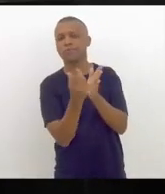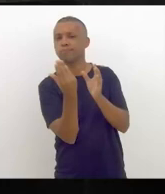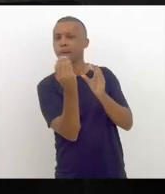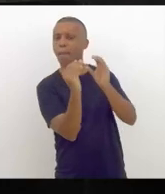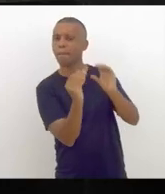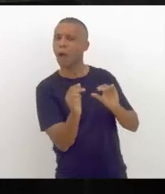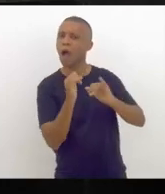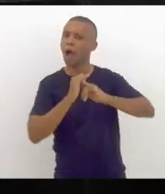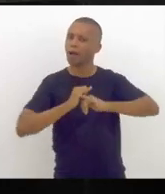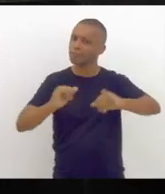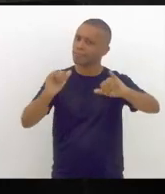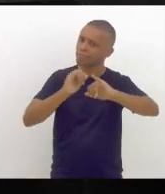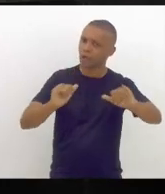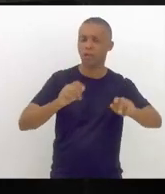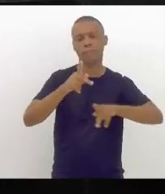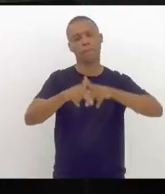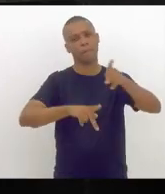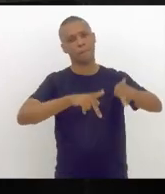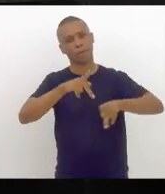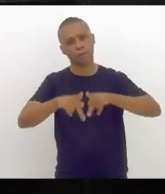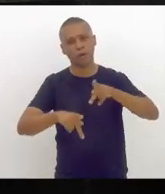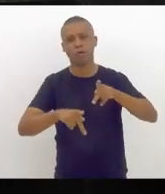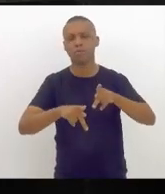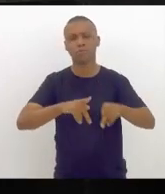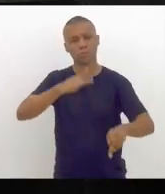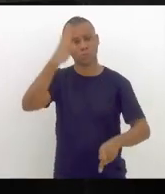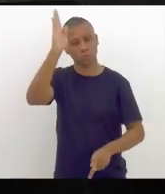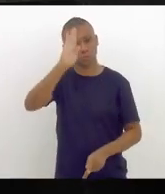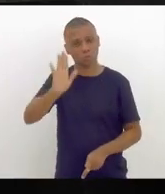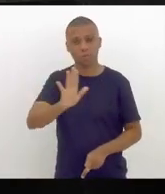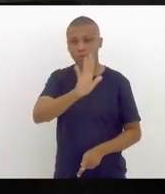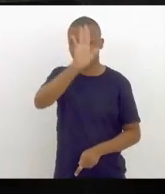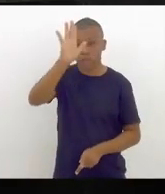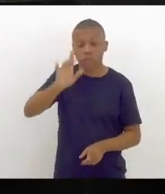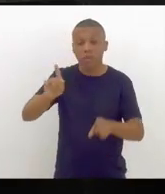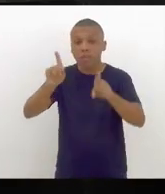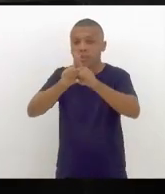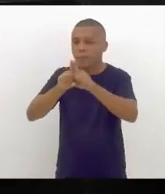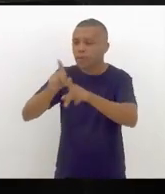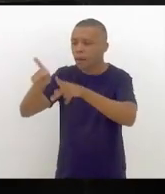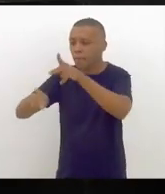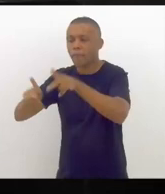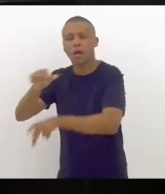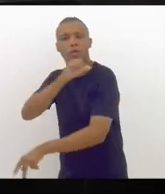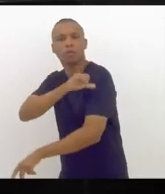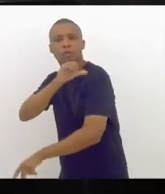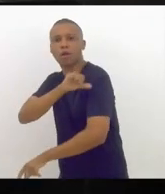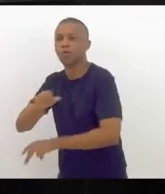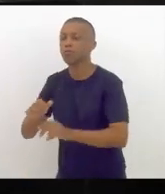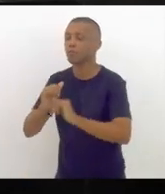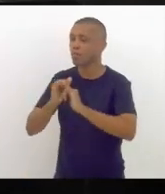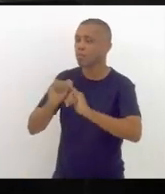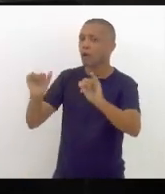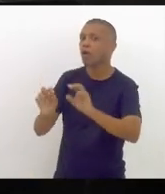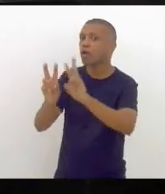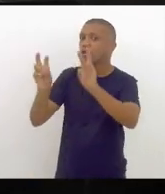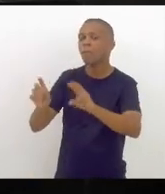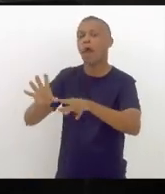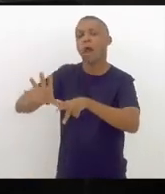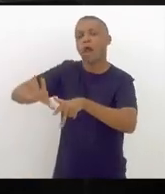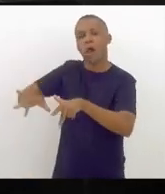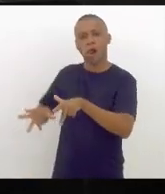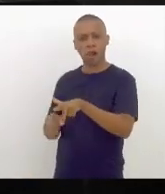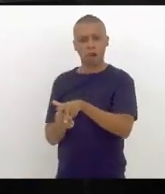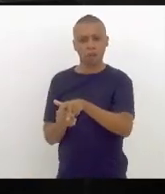notícias à população brasileira e fluminense de corrupção. E, às vezes,